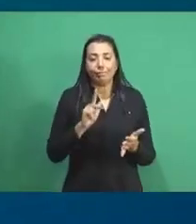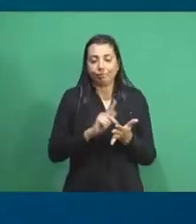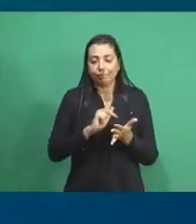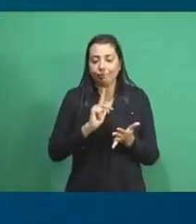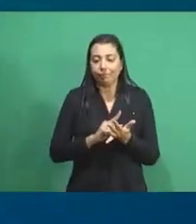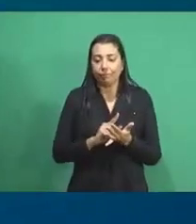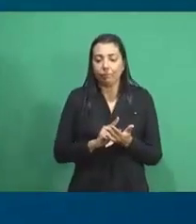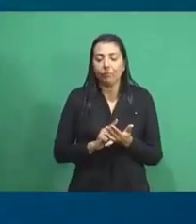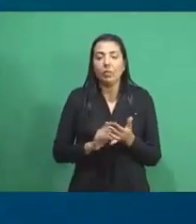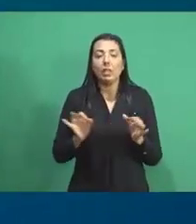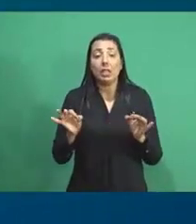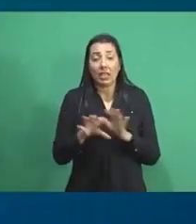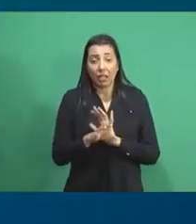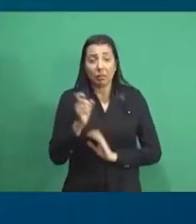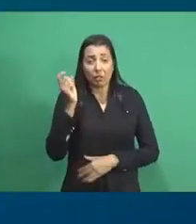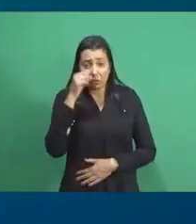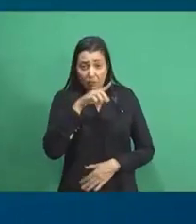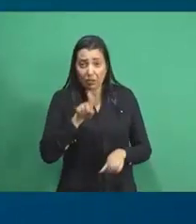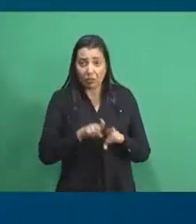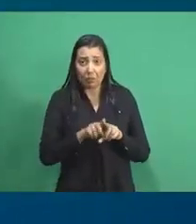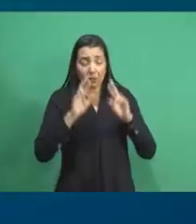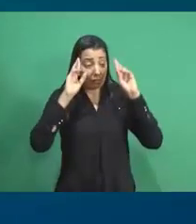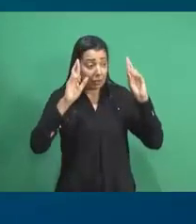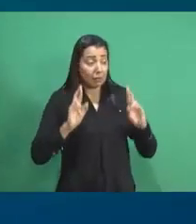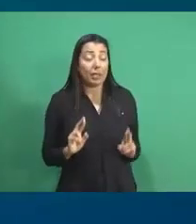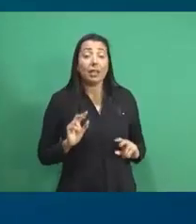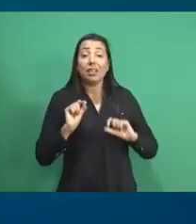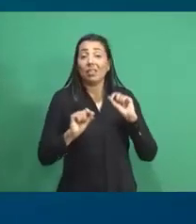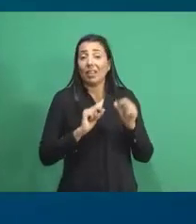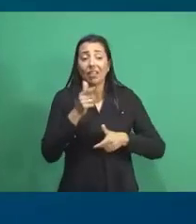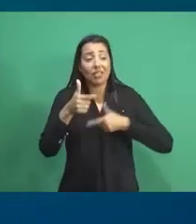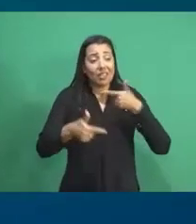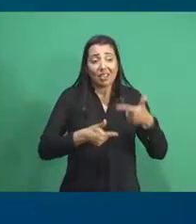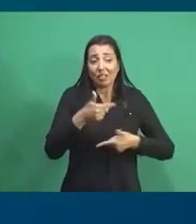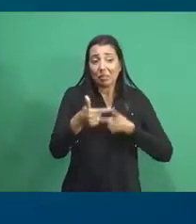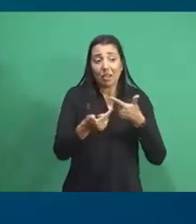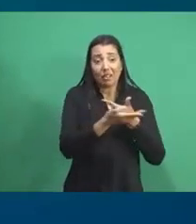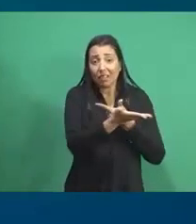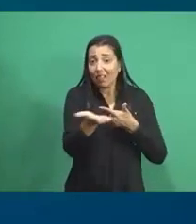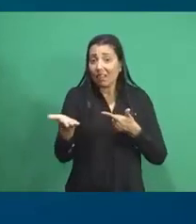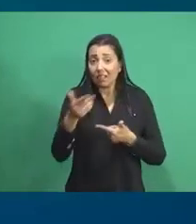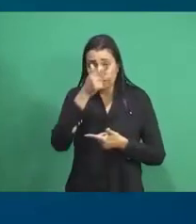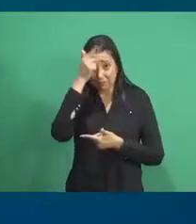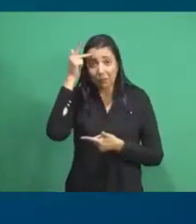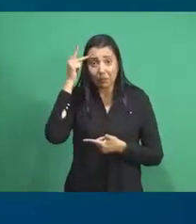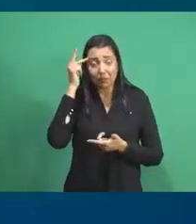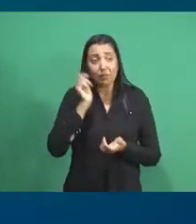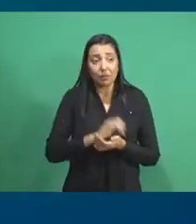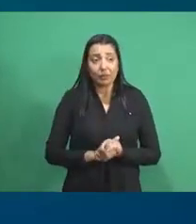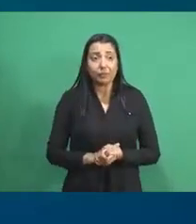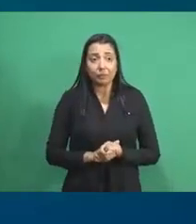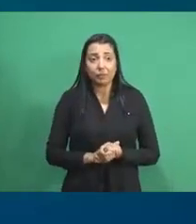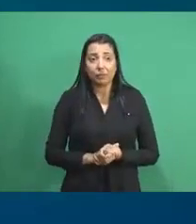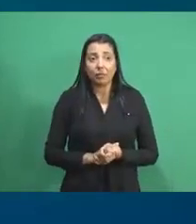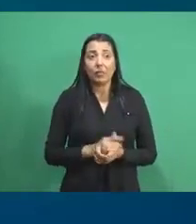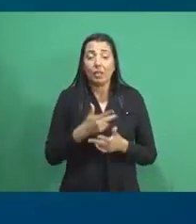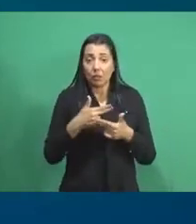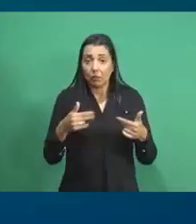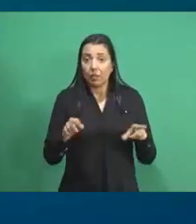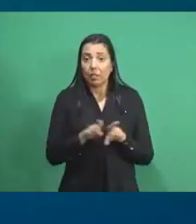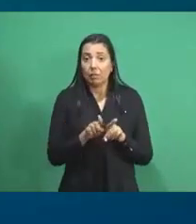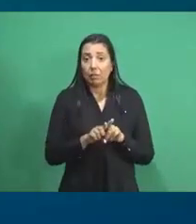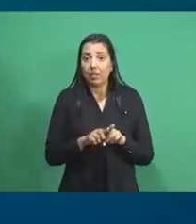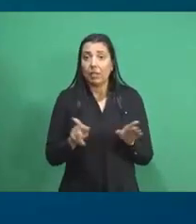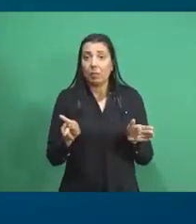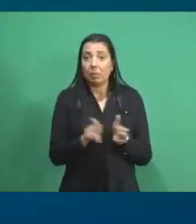acaba dificultando, no que diz respeito, ao trabalho dessas pessoas e aos efeitos colaterais